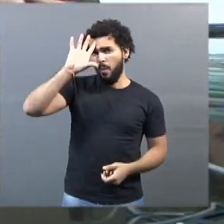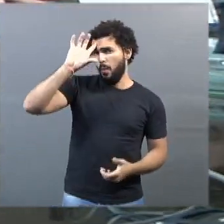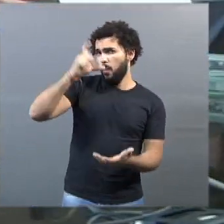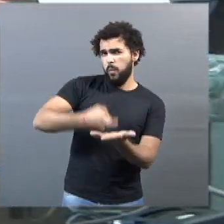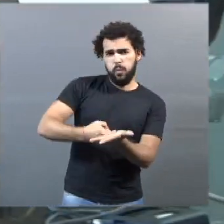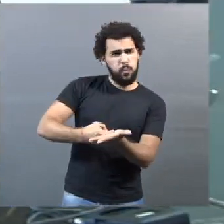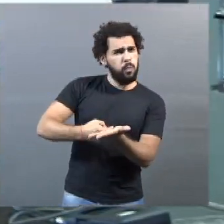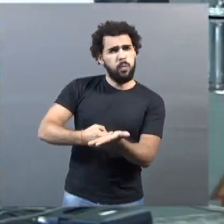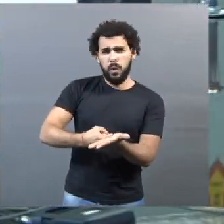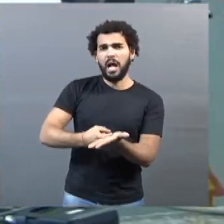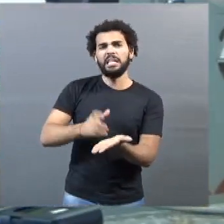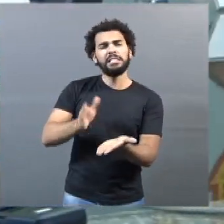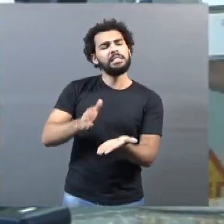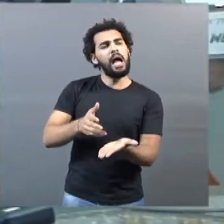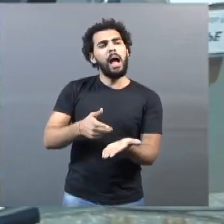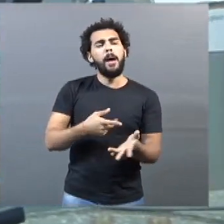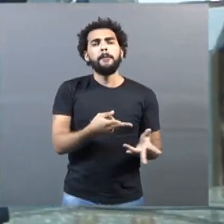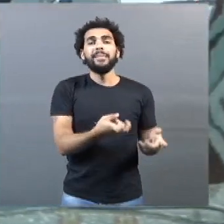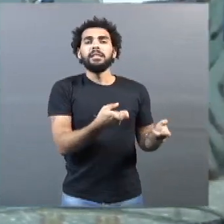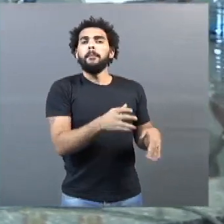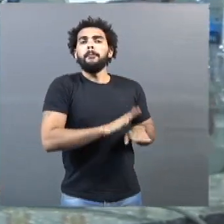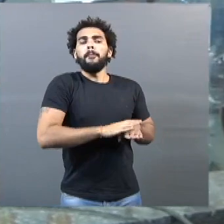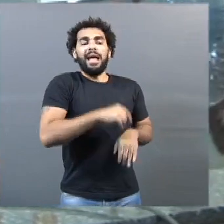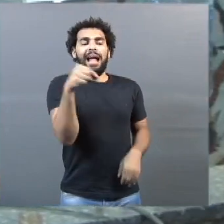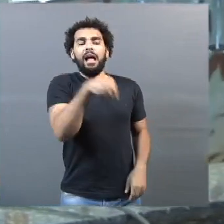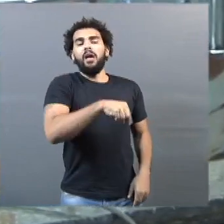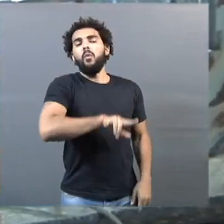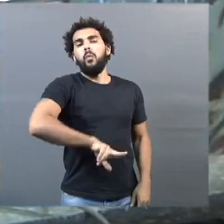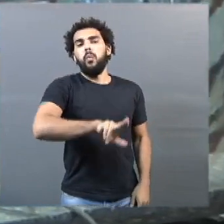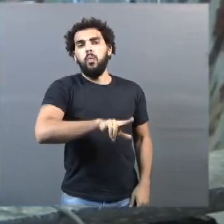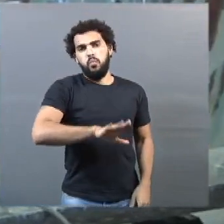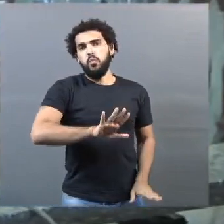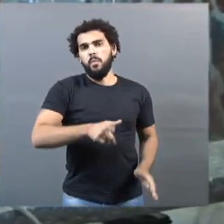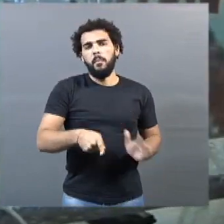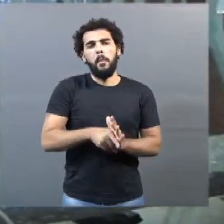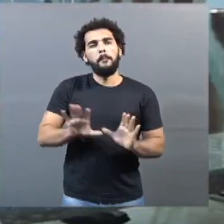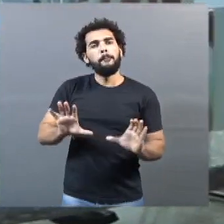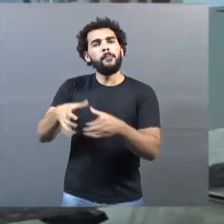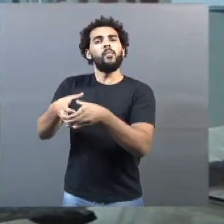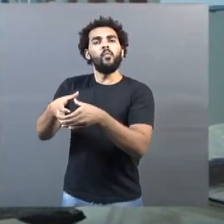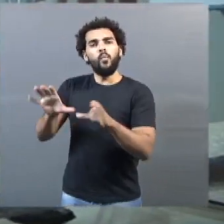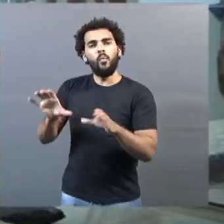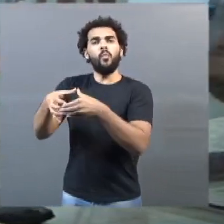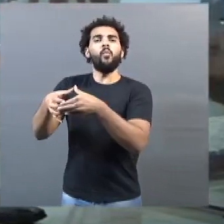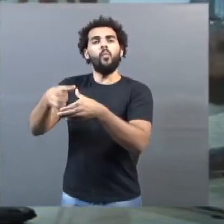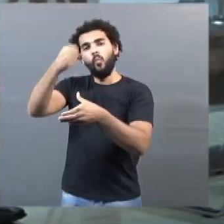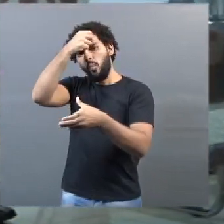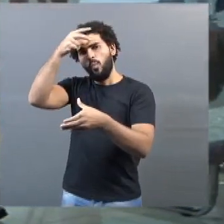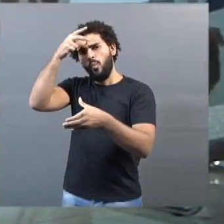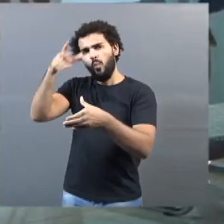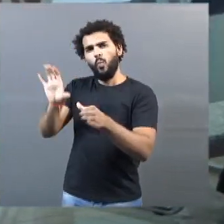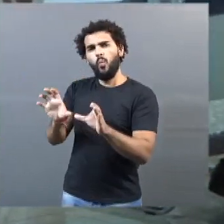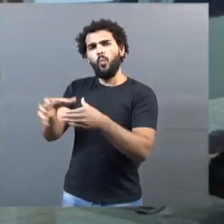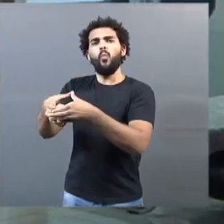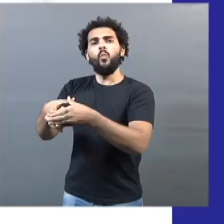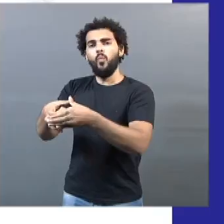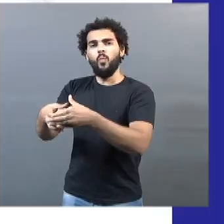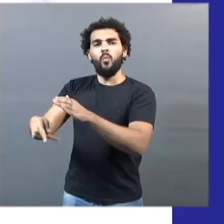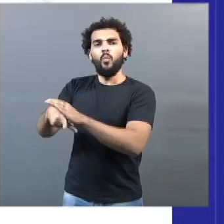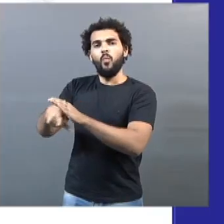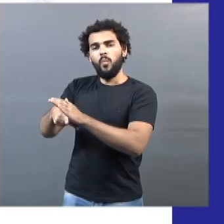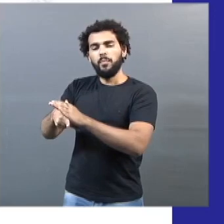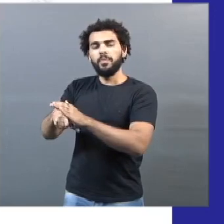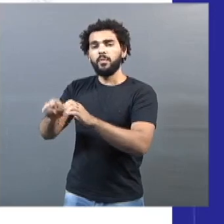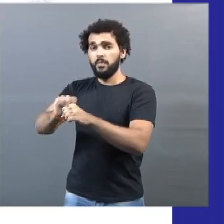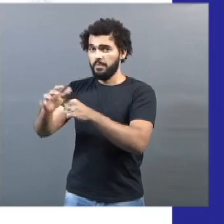eram baseadas na situação da cidade, avaliada pelo Comitê Municipal de Enfrentamento ao Novo Coronavírus, que